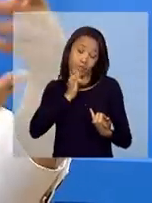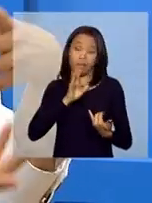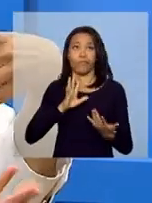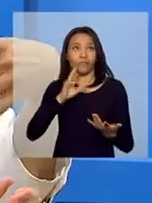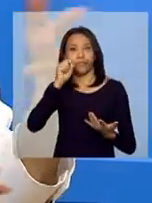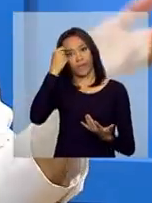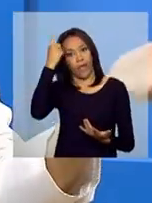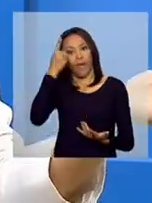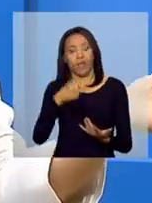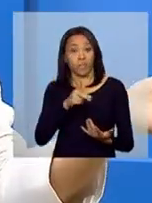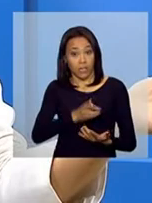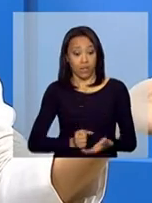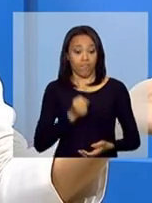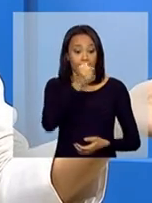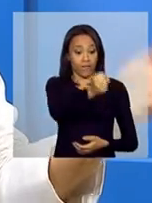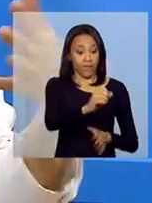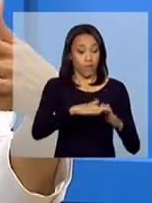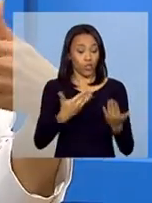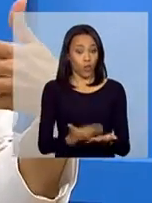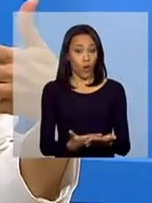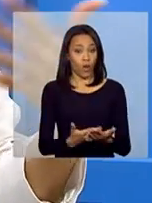repente, você manda seu filho para a escola, ele não vai.